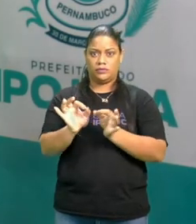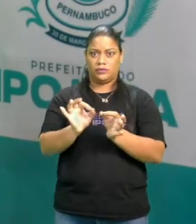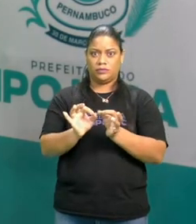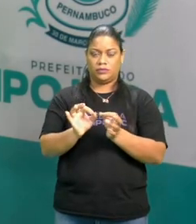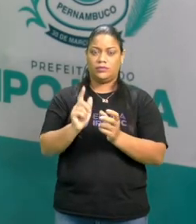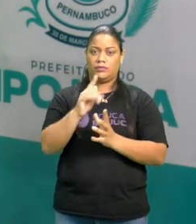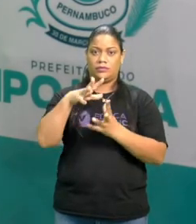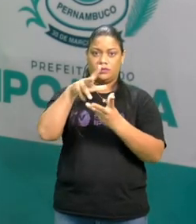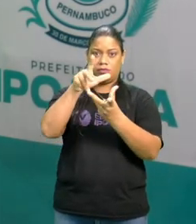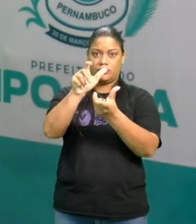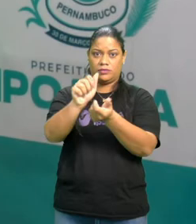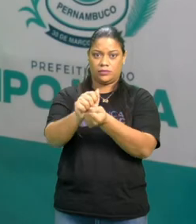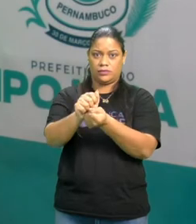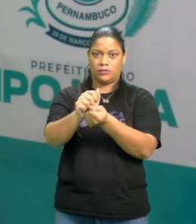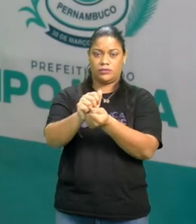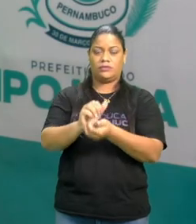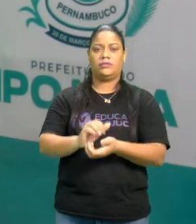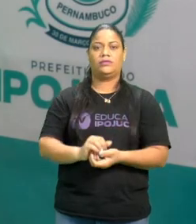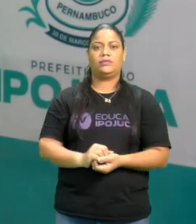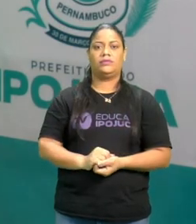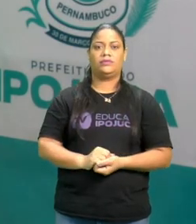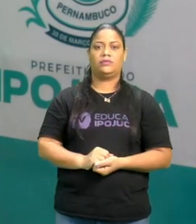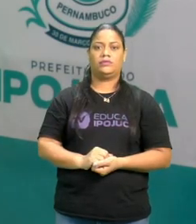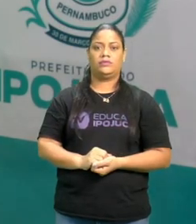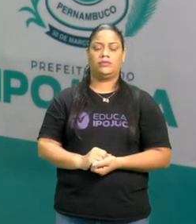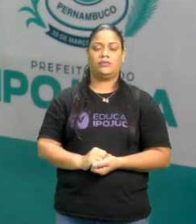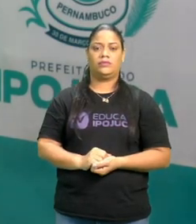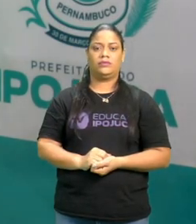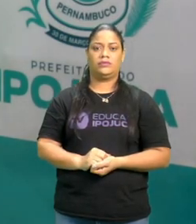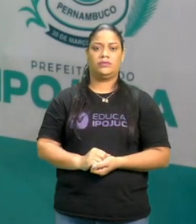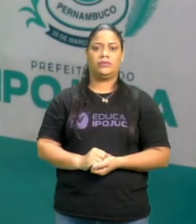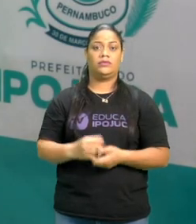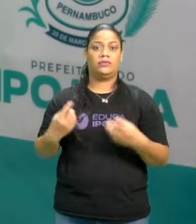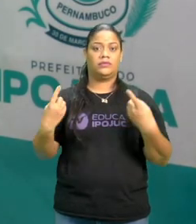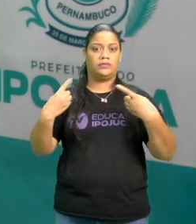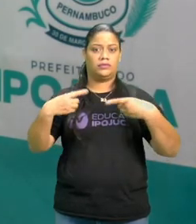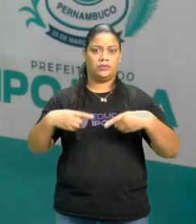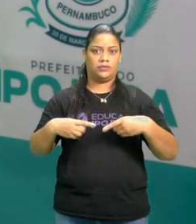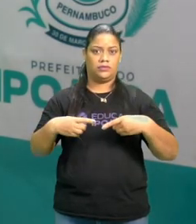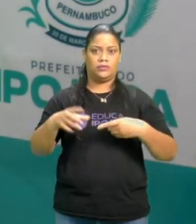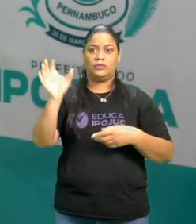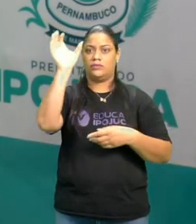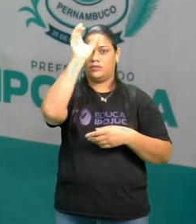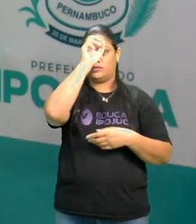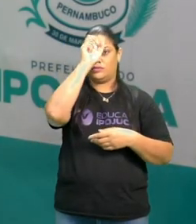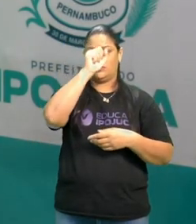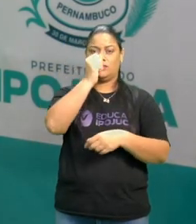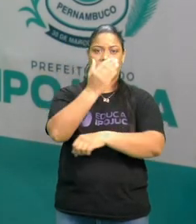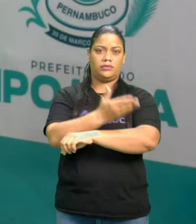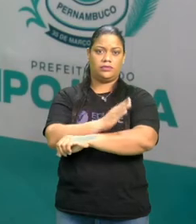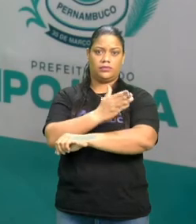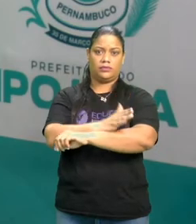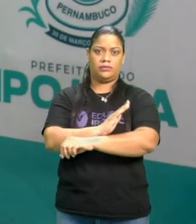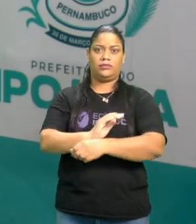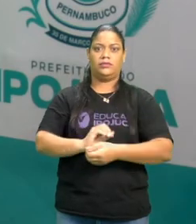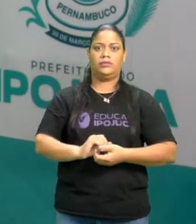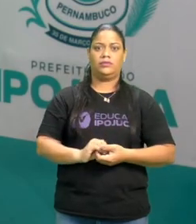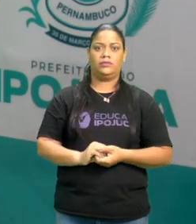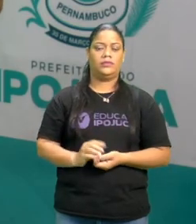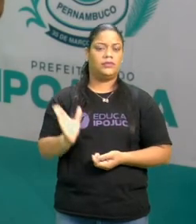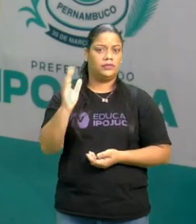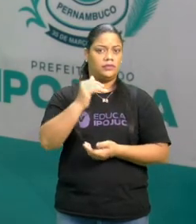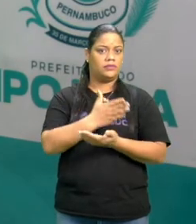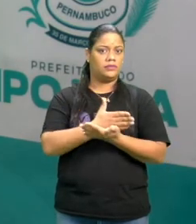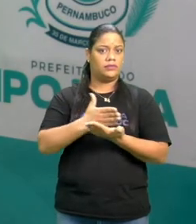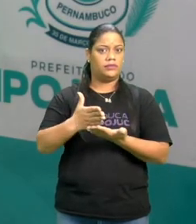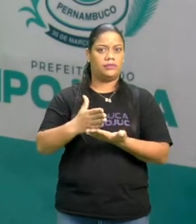coordenadas geográficas. E o momento do nosso desafio é o momento de aprender praticando. Vamos